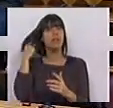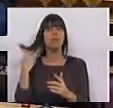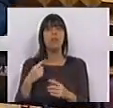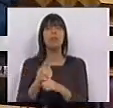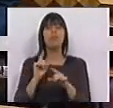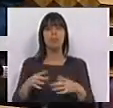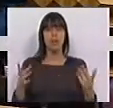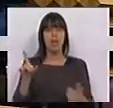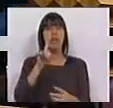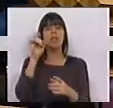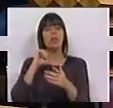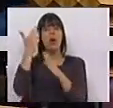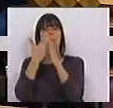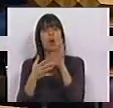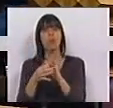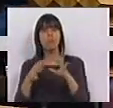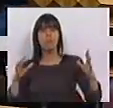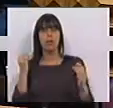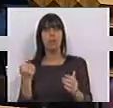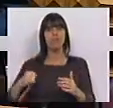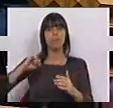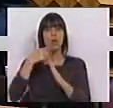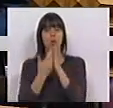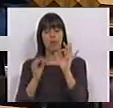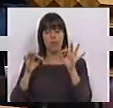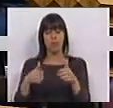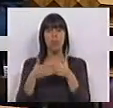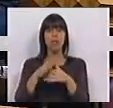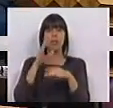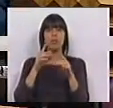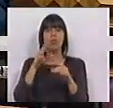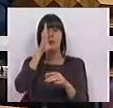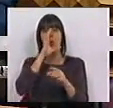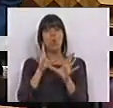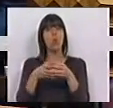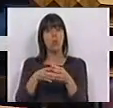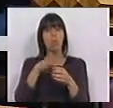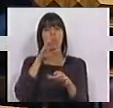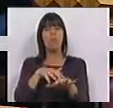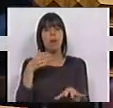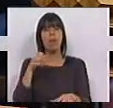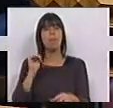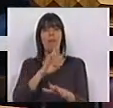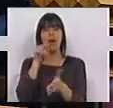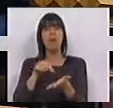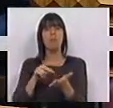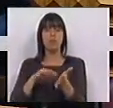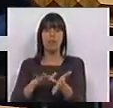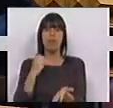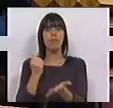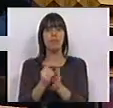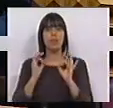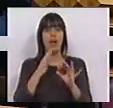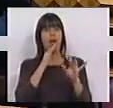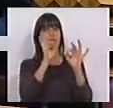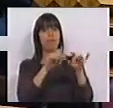desde logo questões de constitucionalidade. No final do processo legislativo, o Grupo Parlamentar do PS tomará uma posição definitiva.